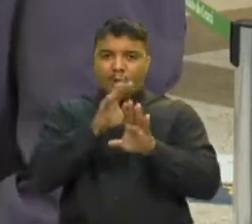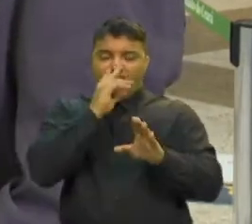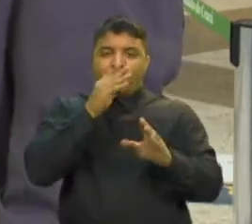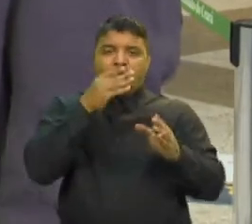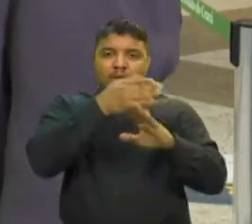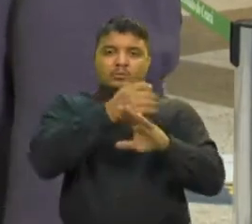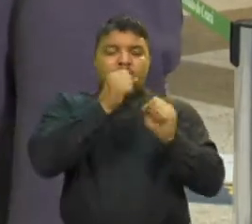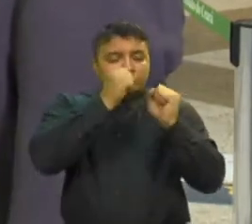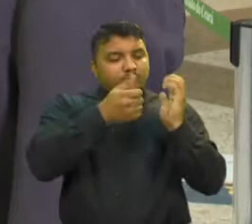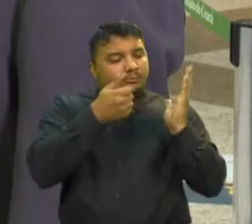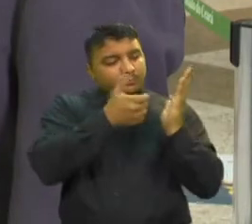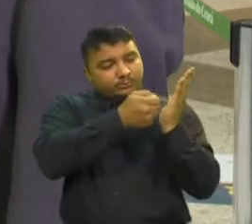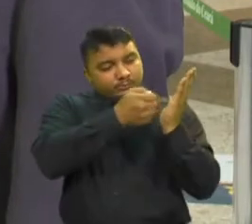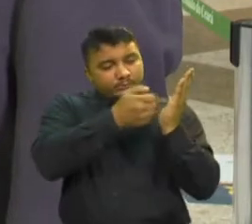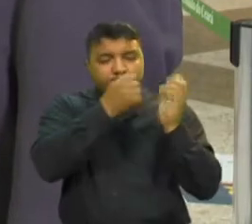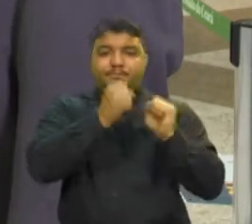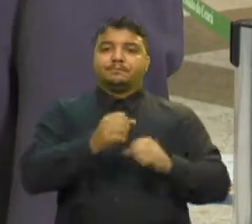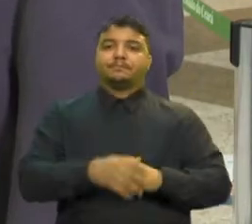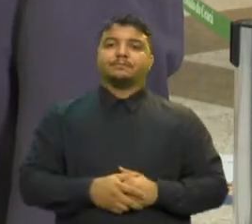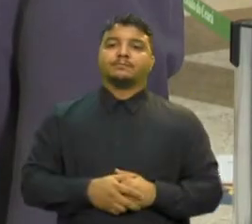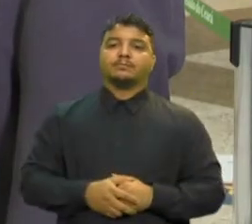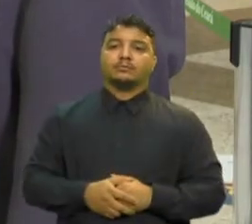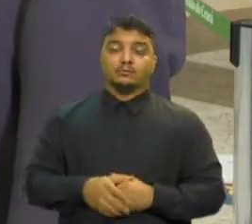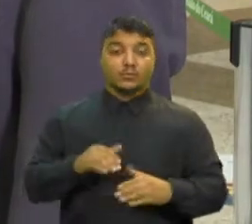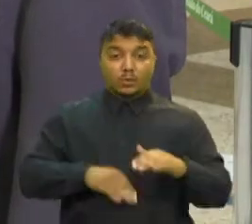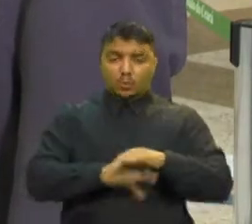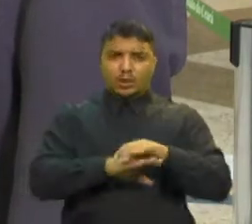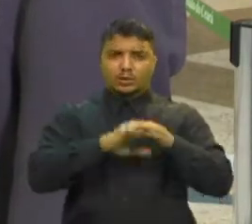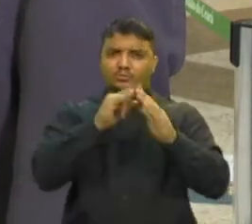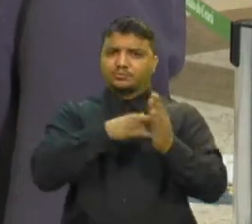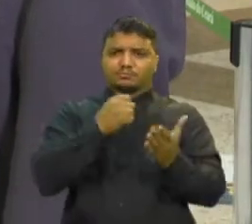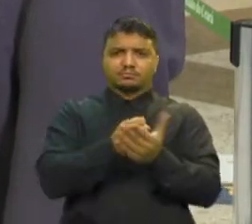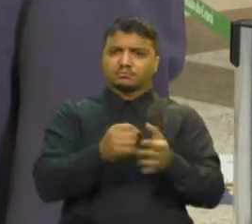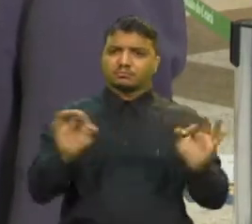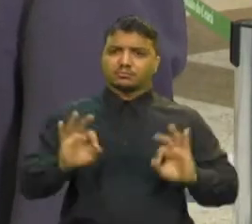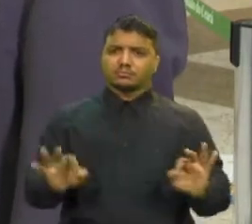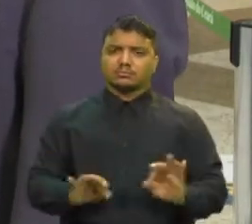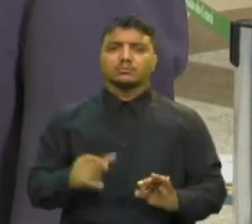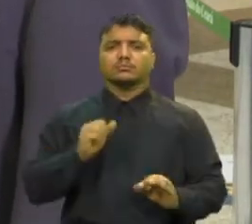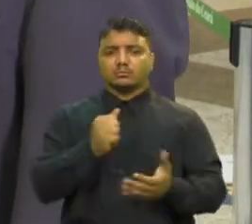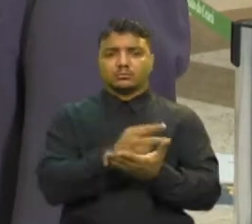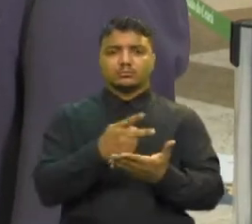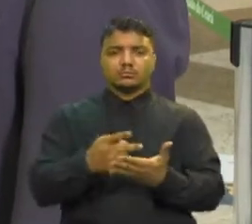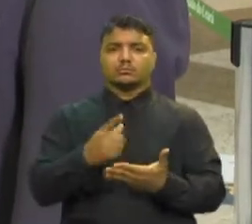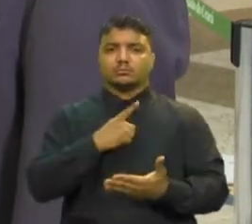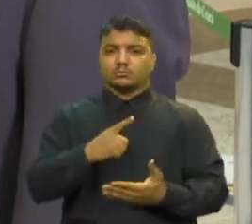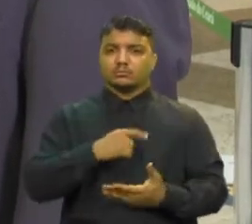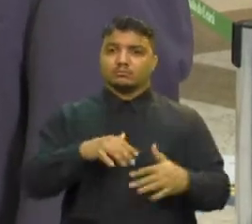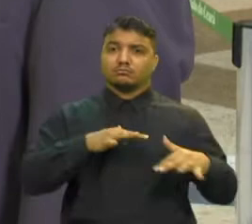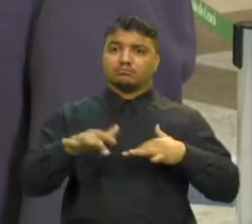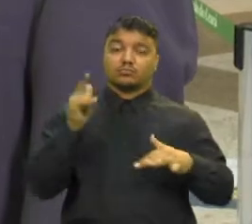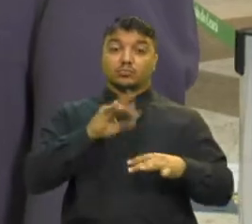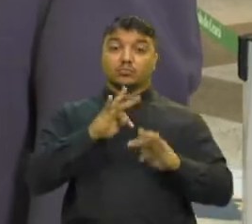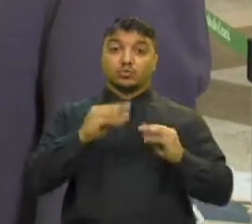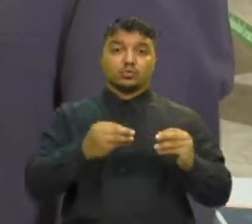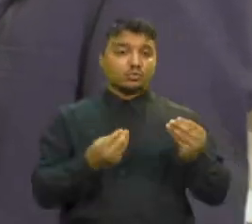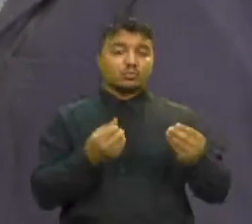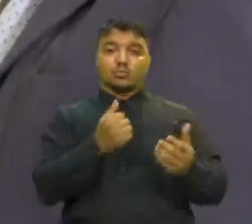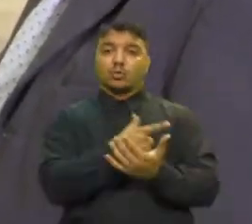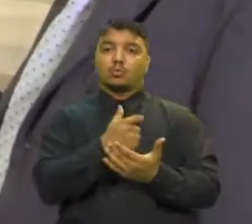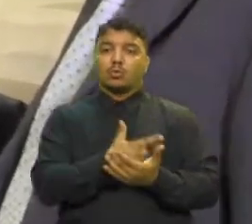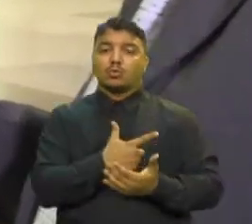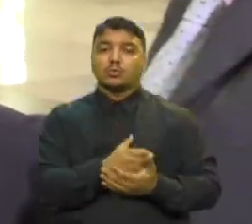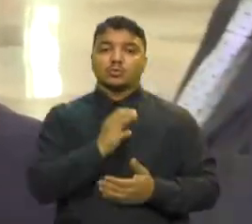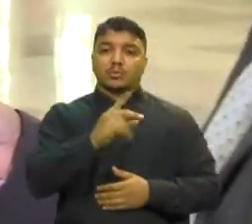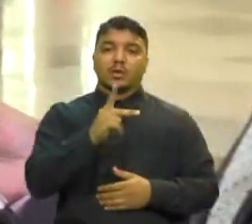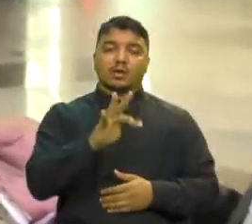nenhum E o que é melhor? Você não precisa guardar documento nenhum O aplicativo é dinâmico Tudo que você compra com o CPF na